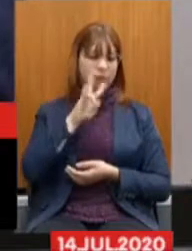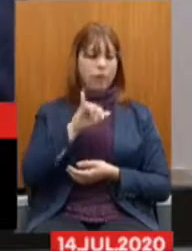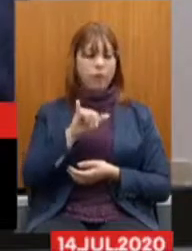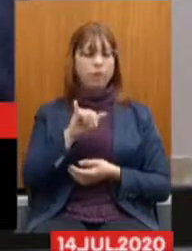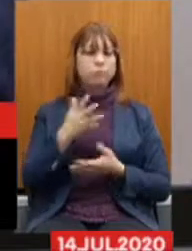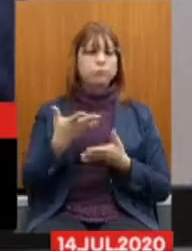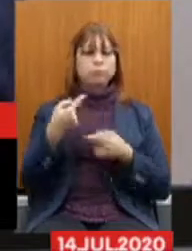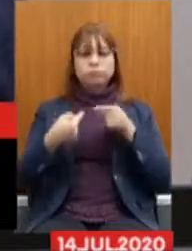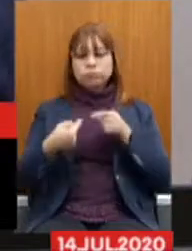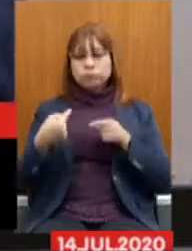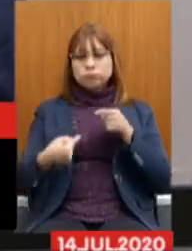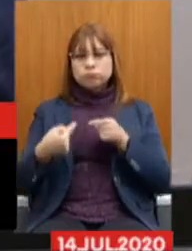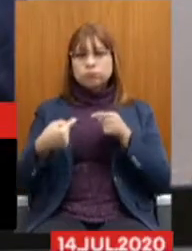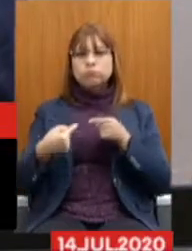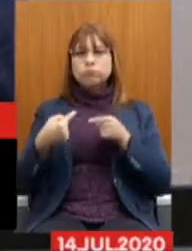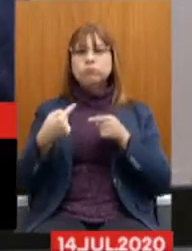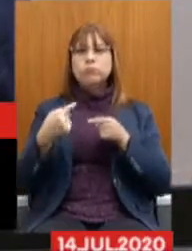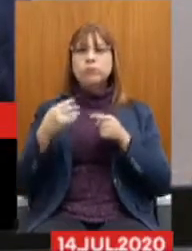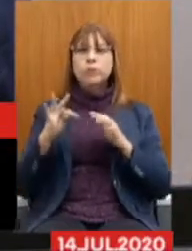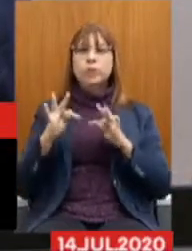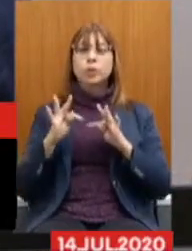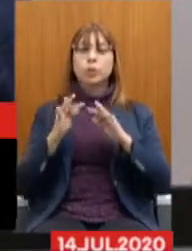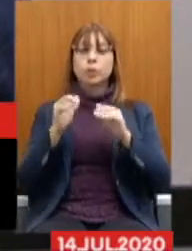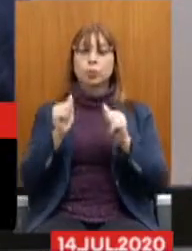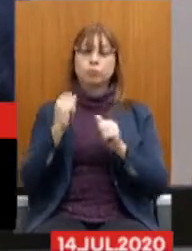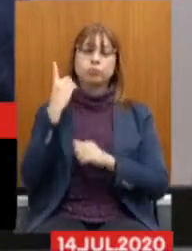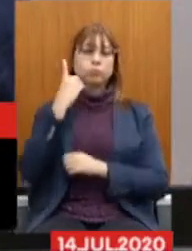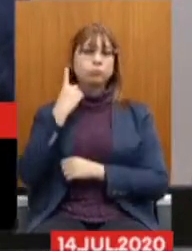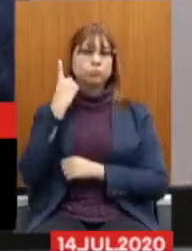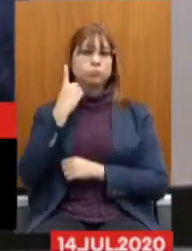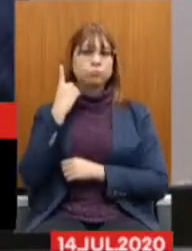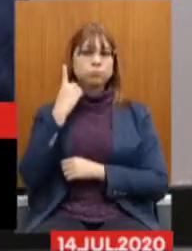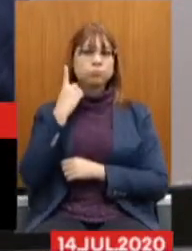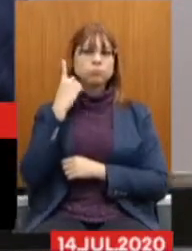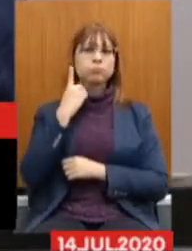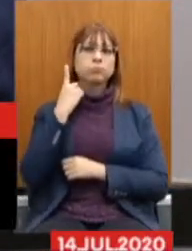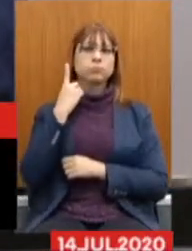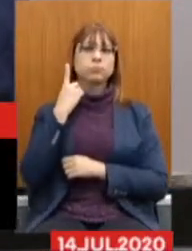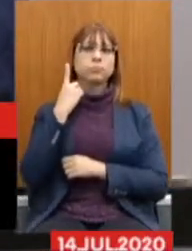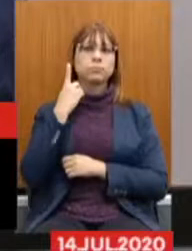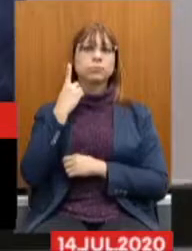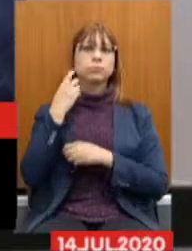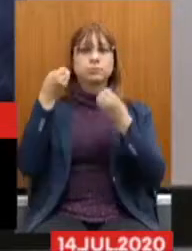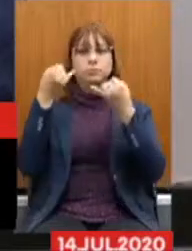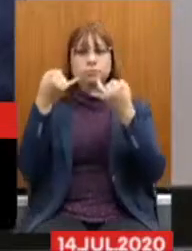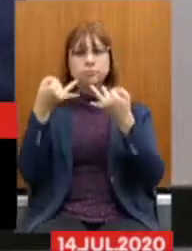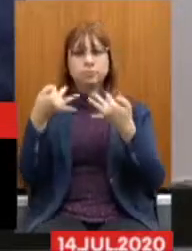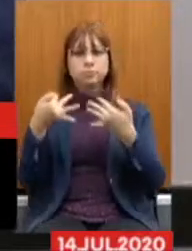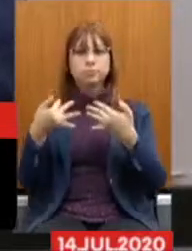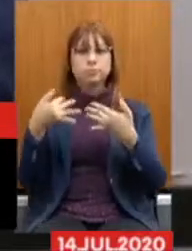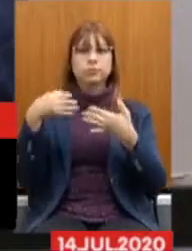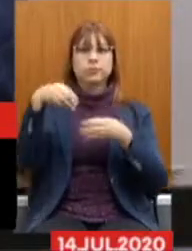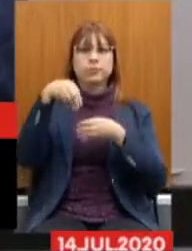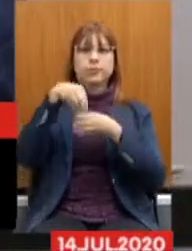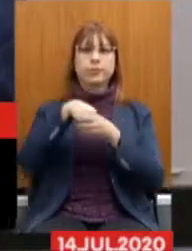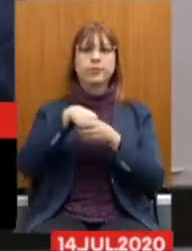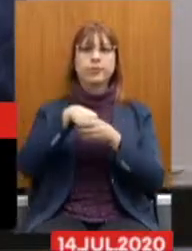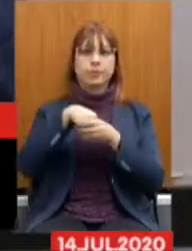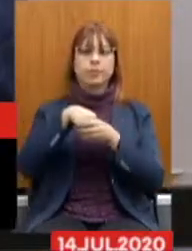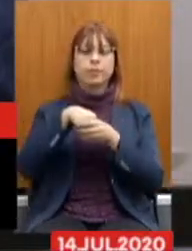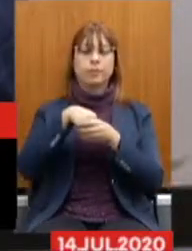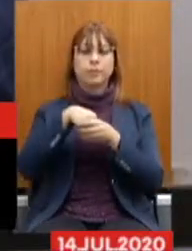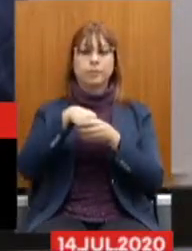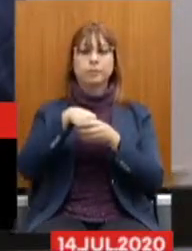por todos os deputados, tudo o que foi colocado aqui nessa casa, que foi